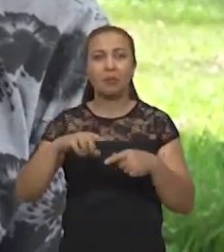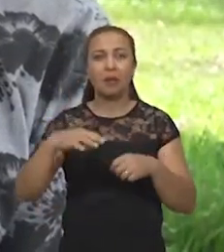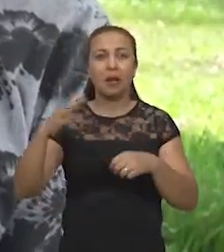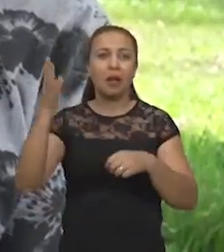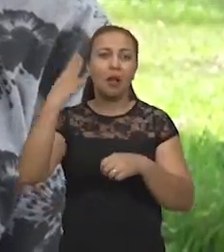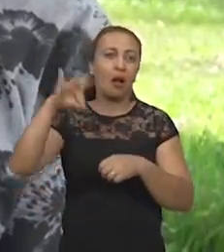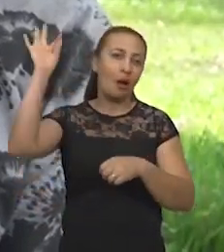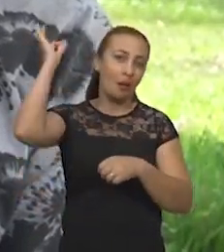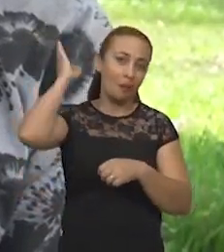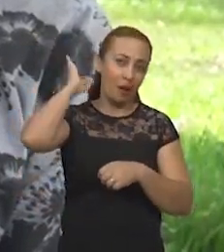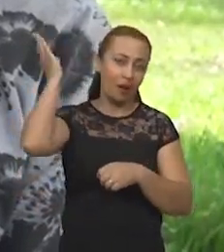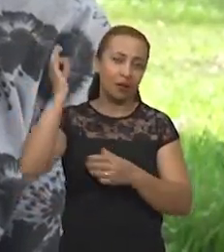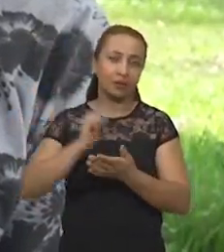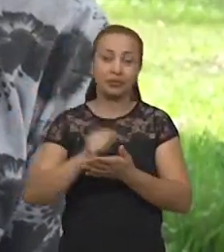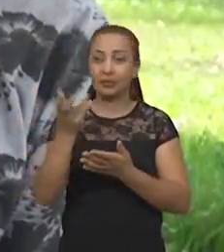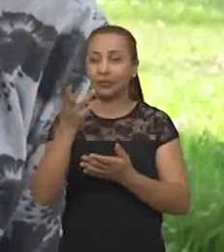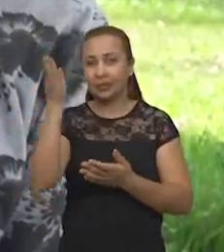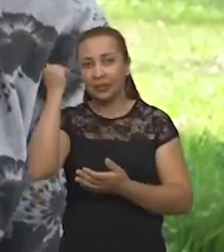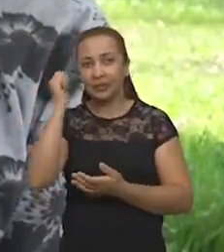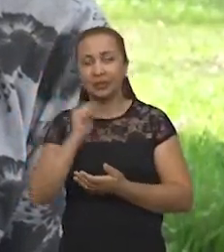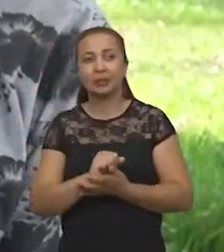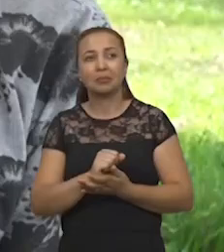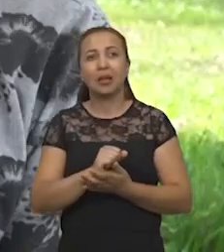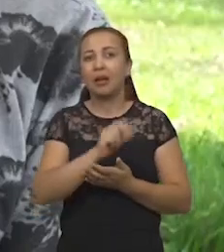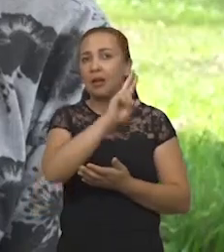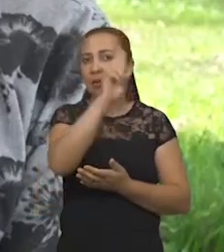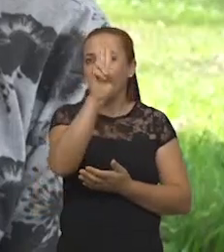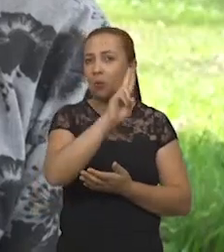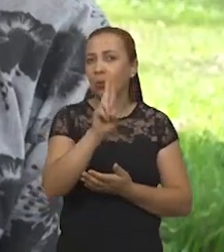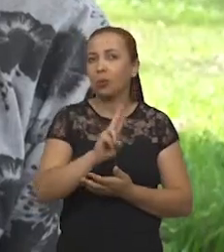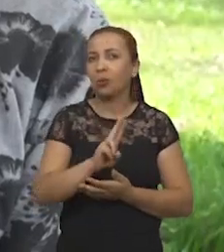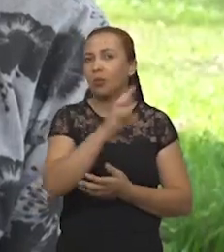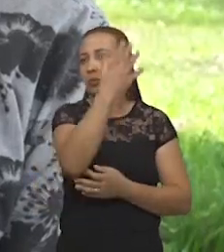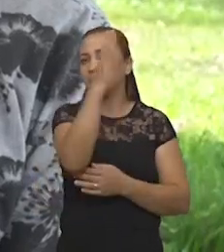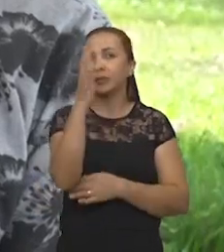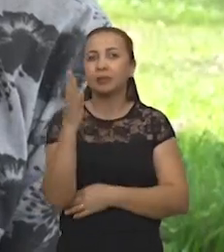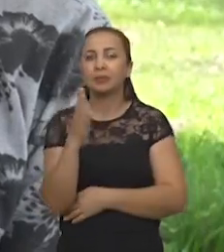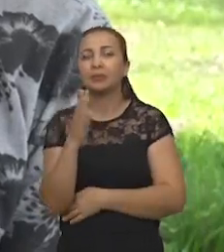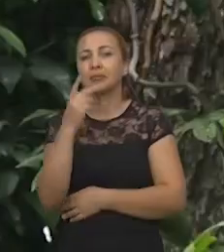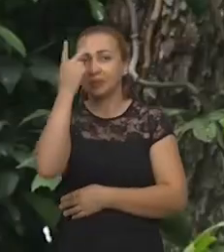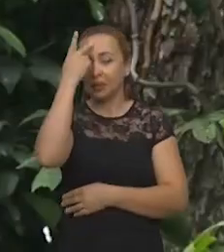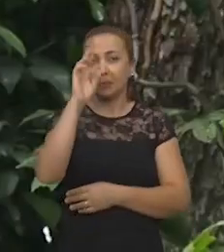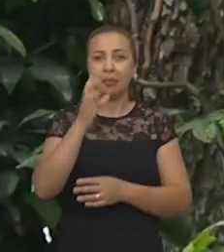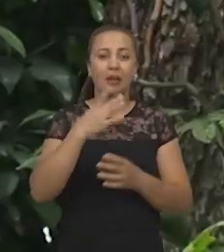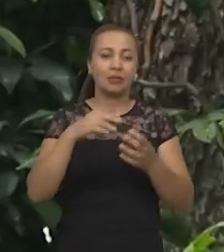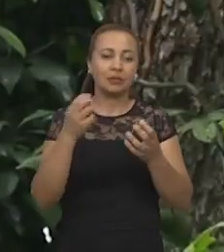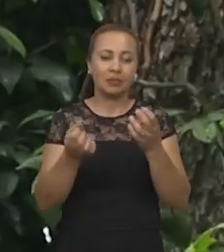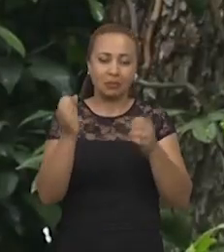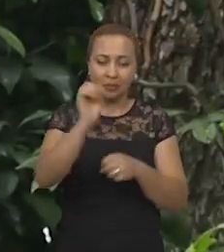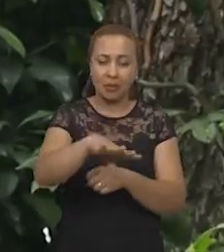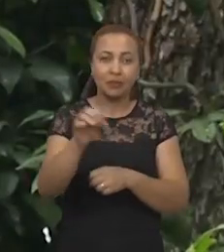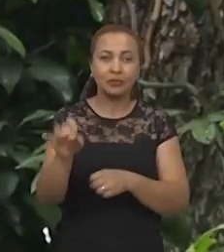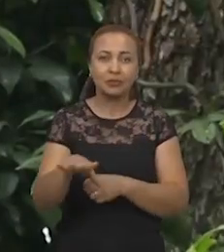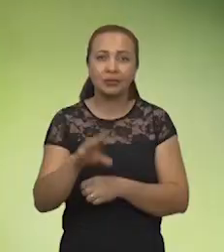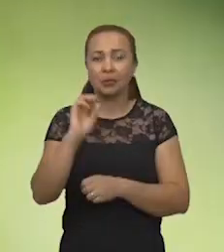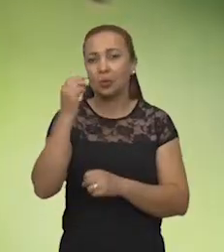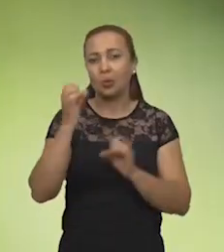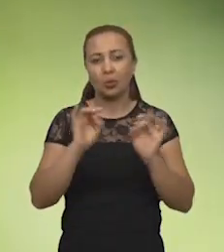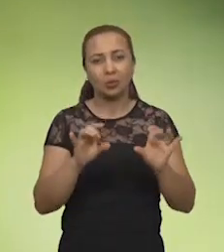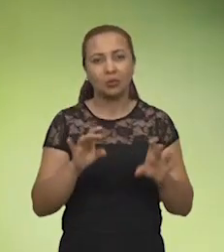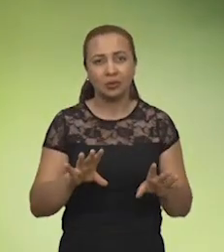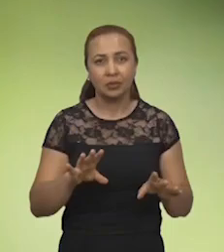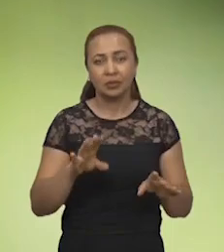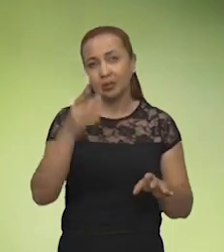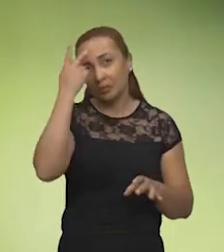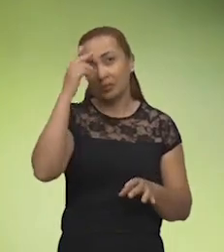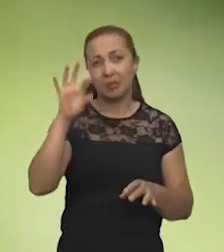fazer, se ele desejar fazer o levantamento das espécies de interesse para ele, para plantar ou para deixar